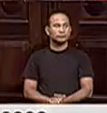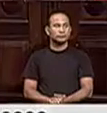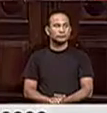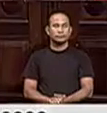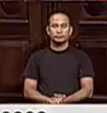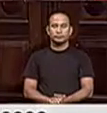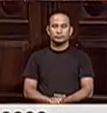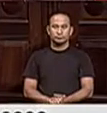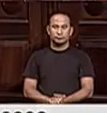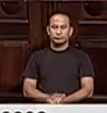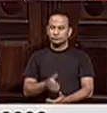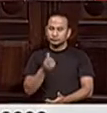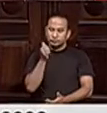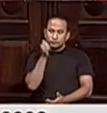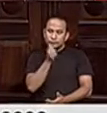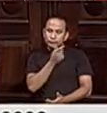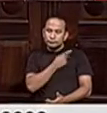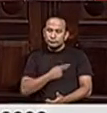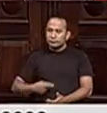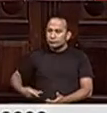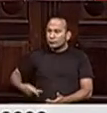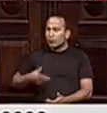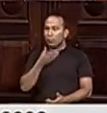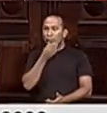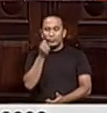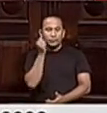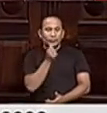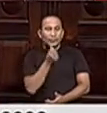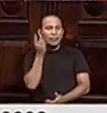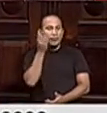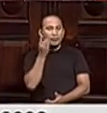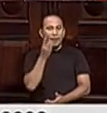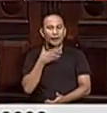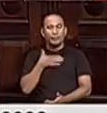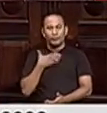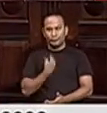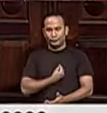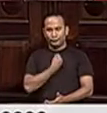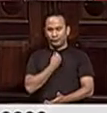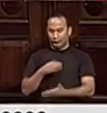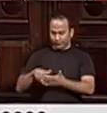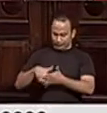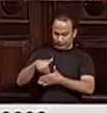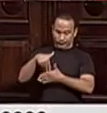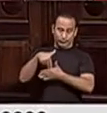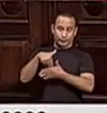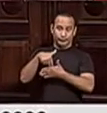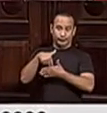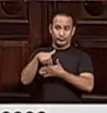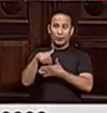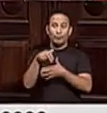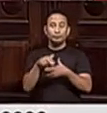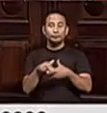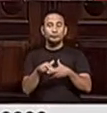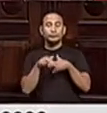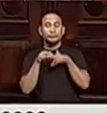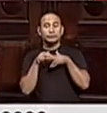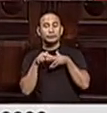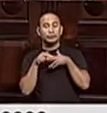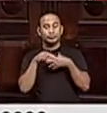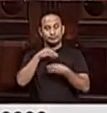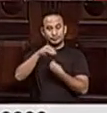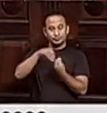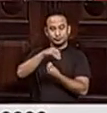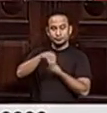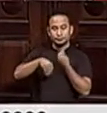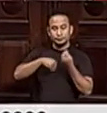Senhor presidente, senhoras e senhores deputados, subo aqui a essa tribuna para participar dos